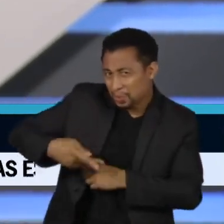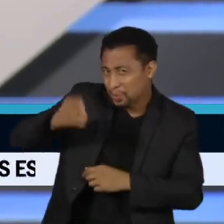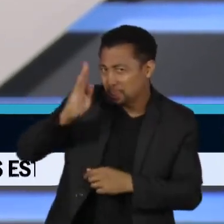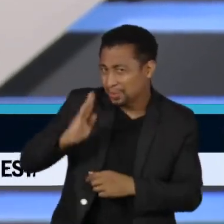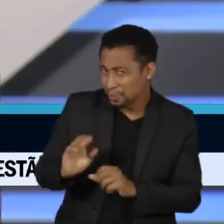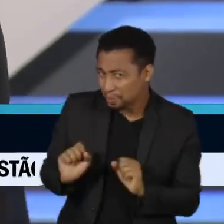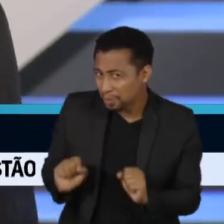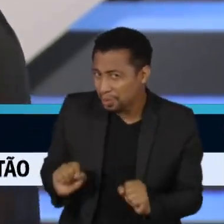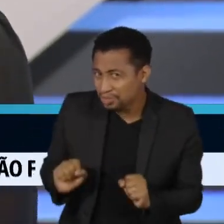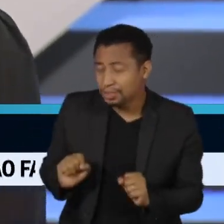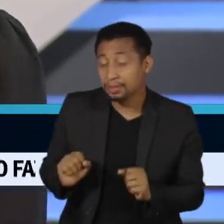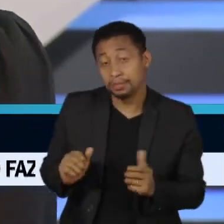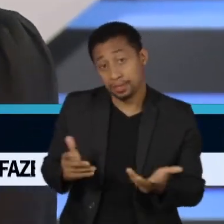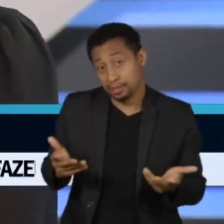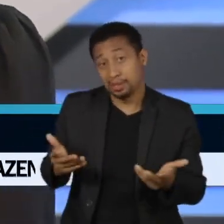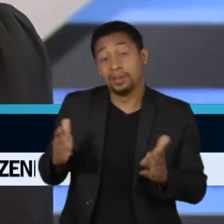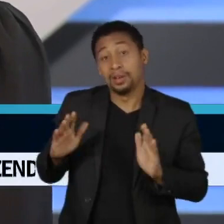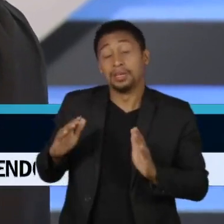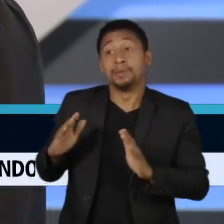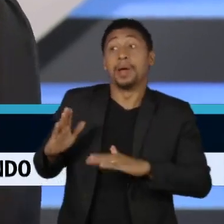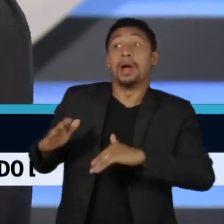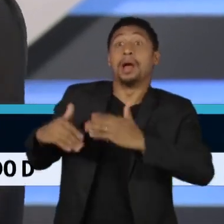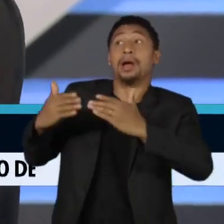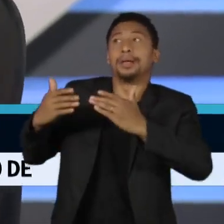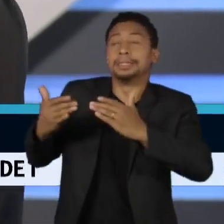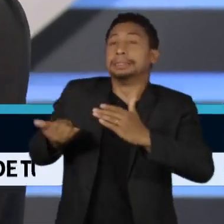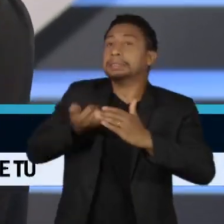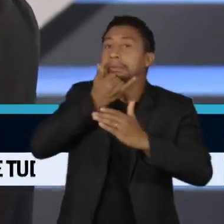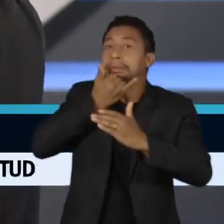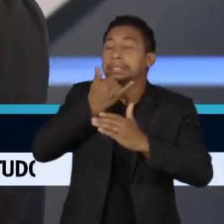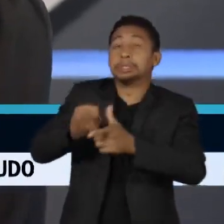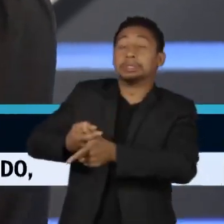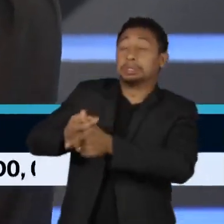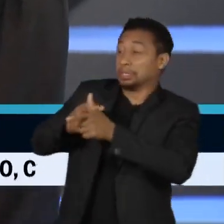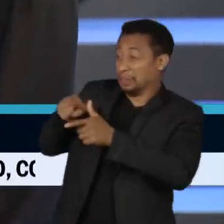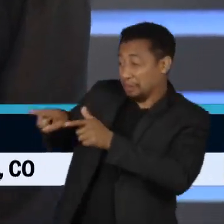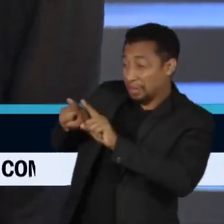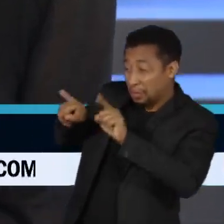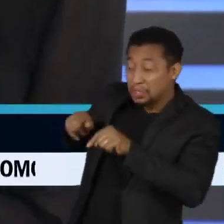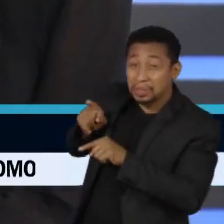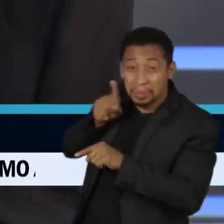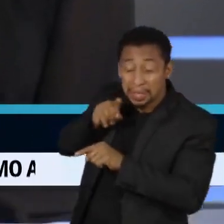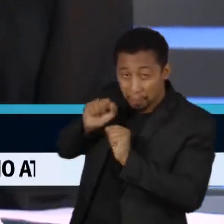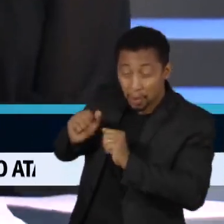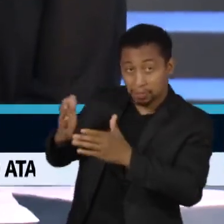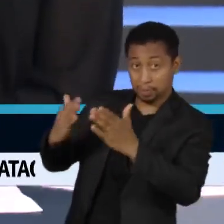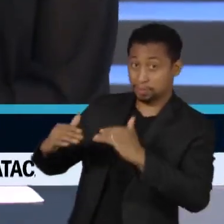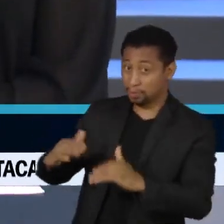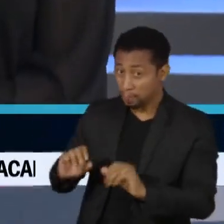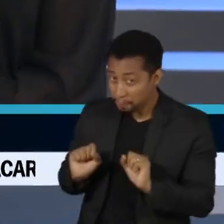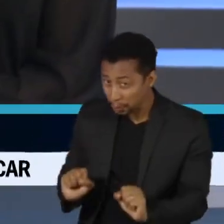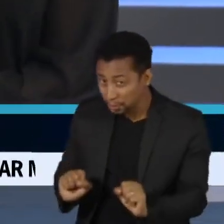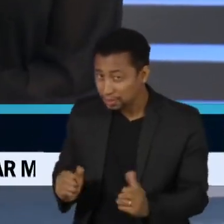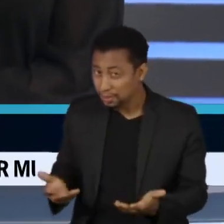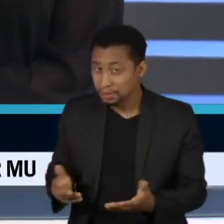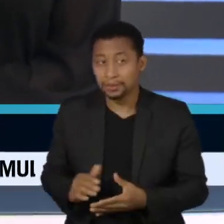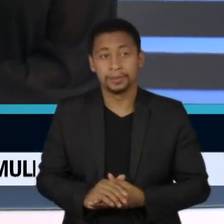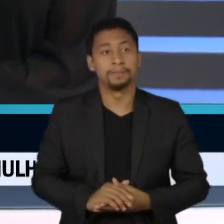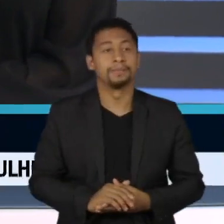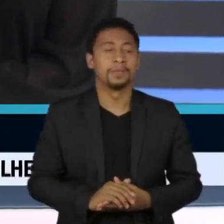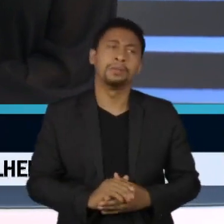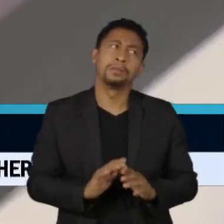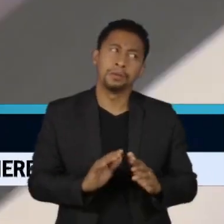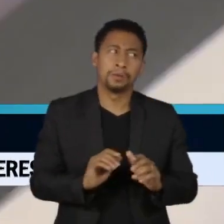empurrar o país já em desaceleração para um processo de recessão? O impacto, sem dúvidas, pode